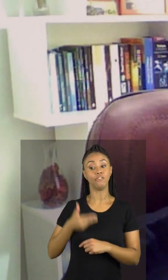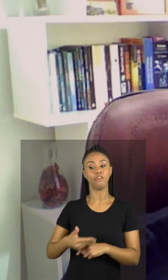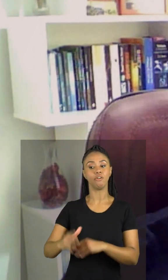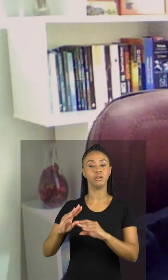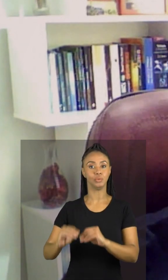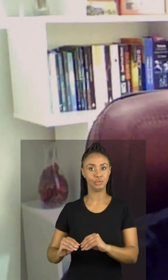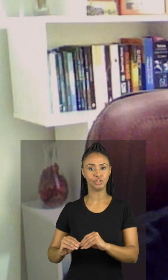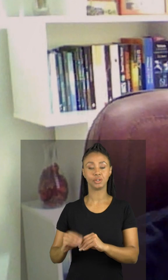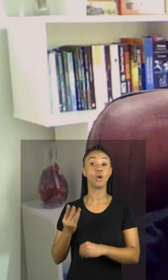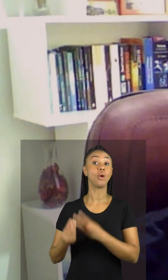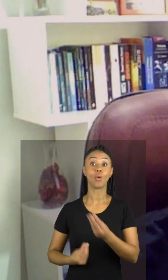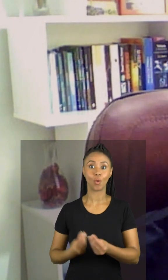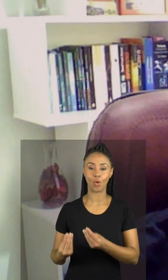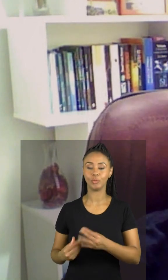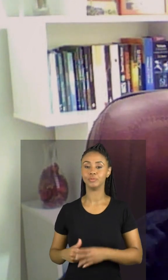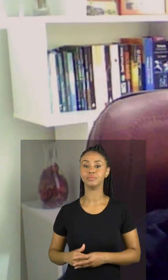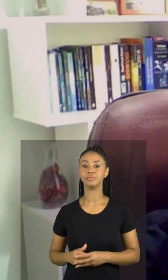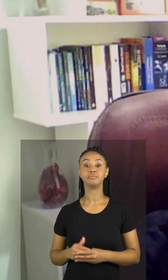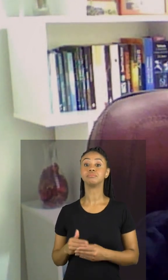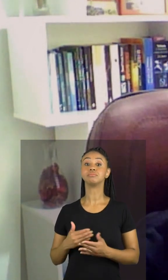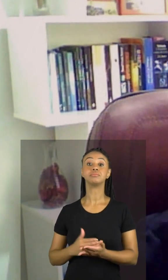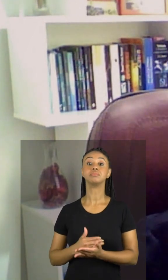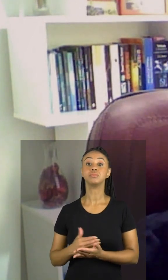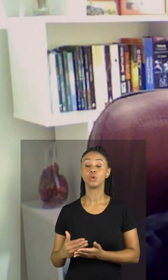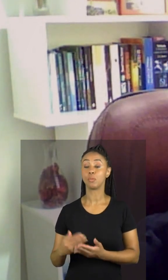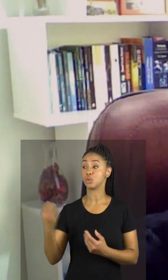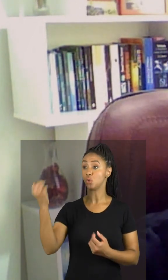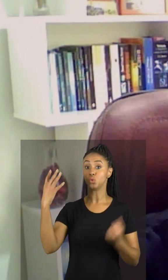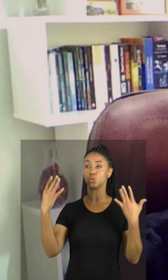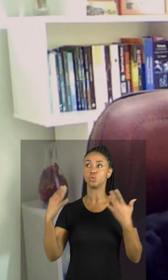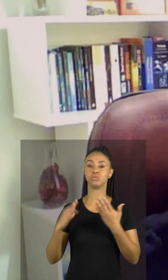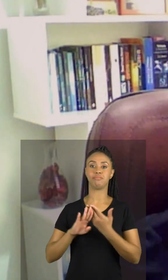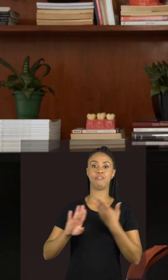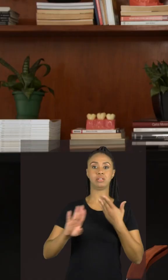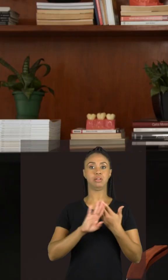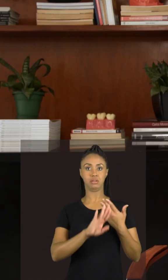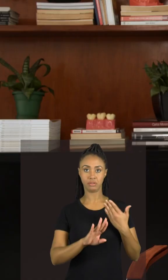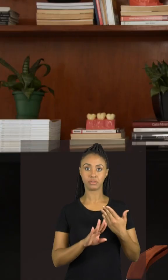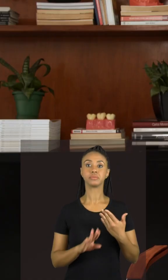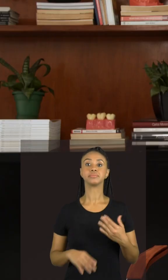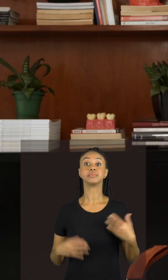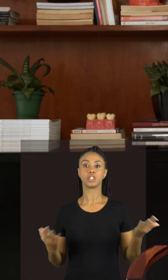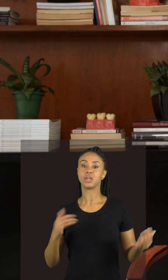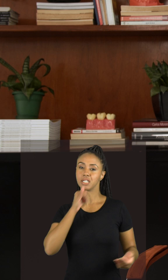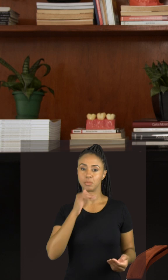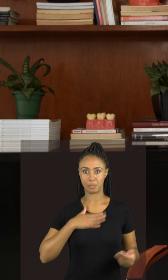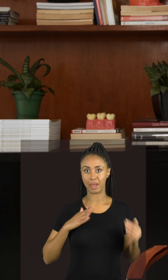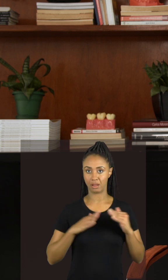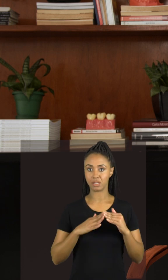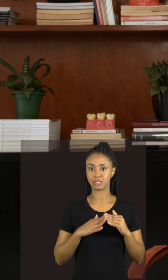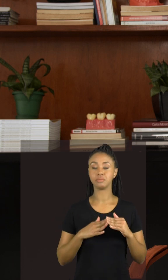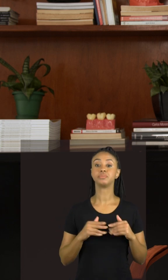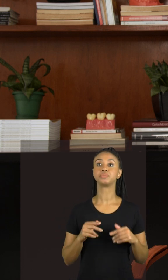E como é que eu faço isso? Eu me distancio das fontes de luz, né? Então, na minha casa, eu